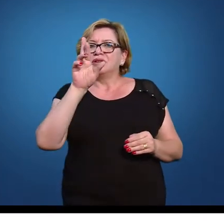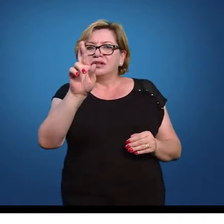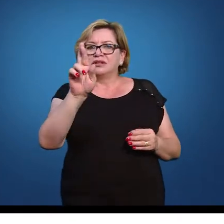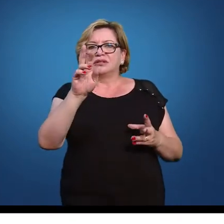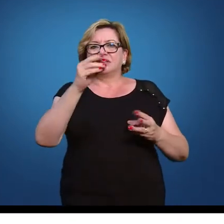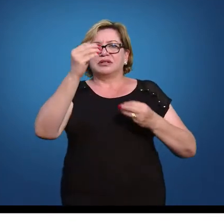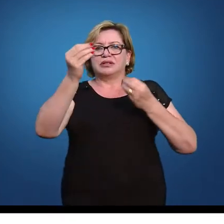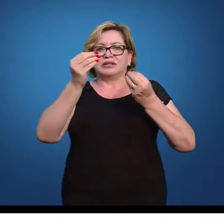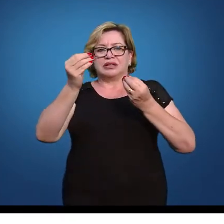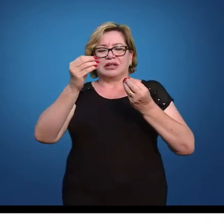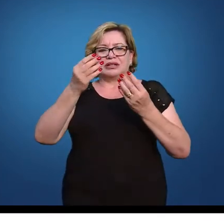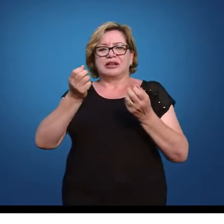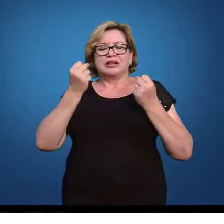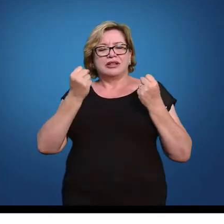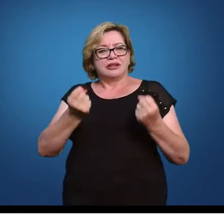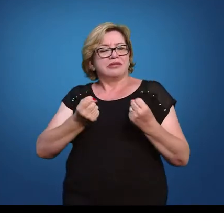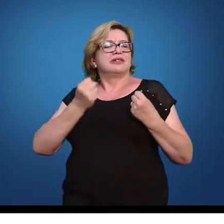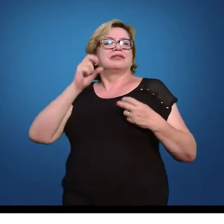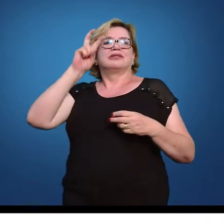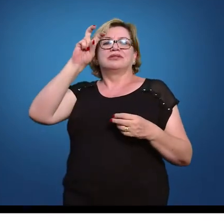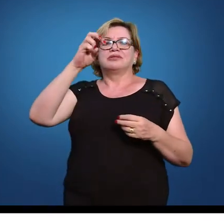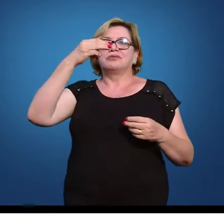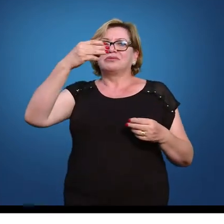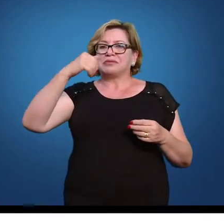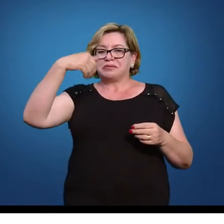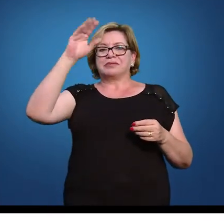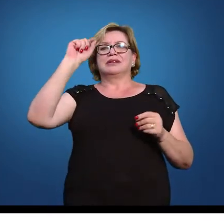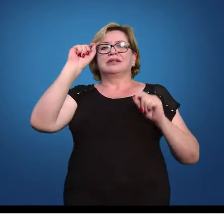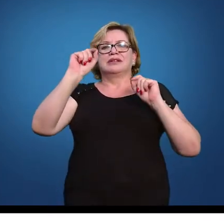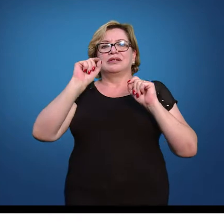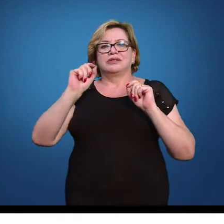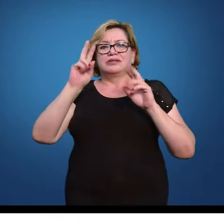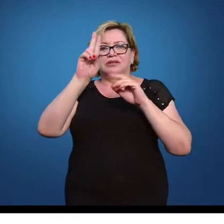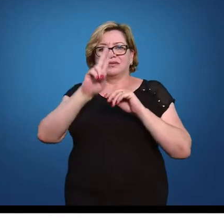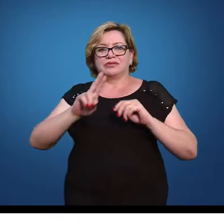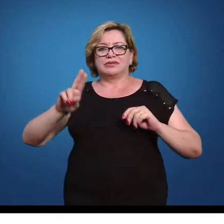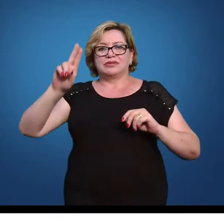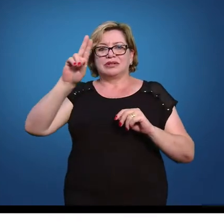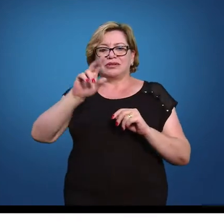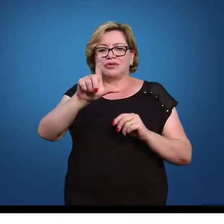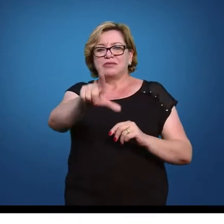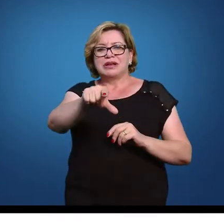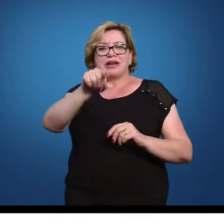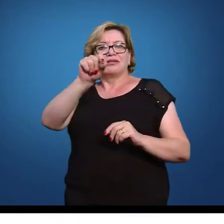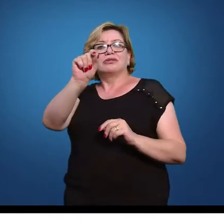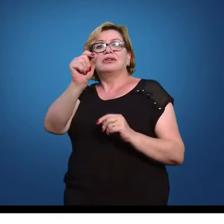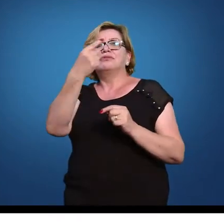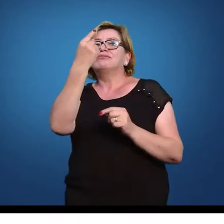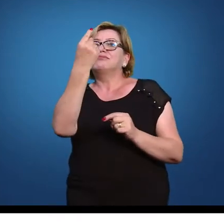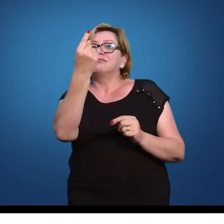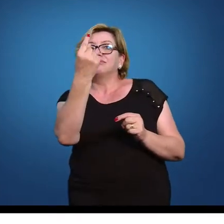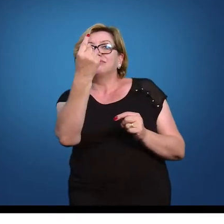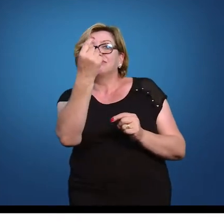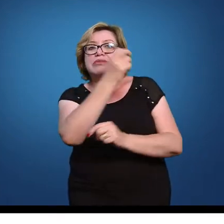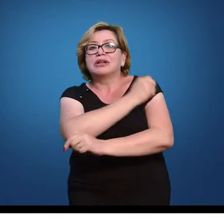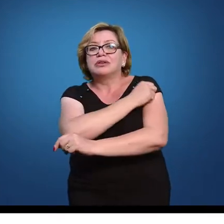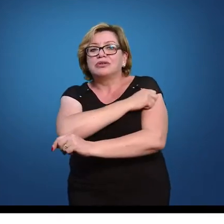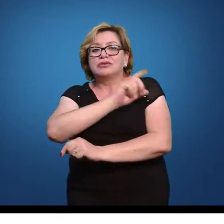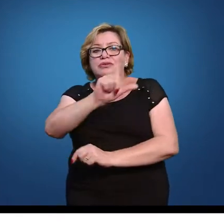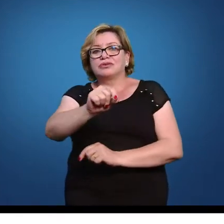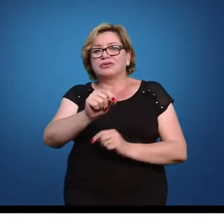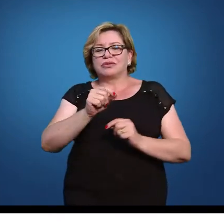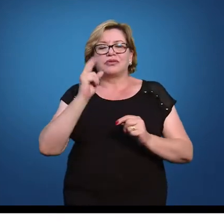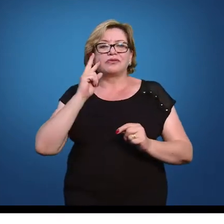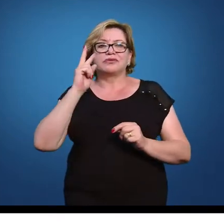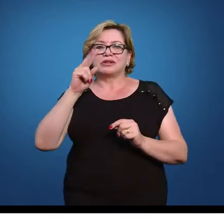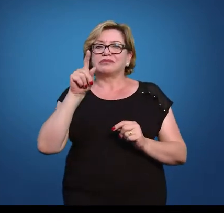peso superior a 53 quilos, estou dizendo que aleatoriamente eu vou tirar um aluno dessa escola, vou pesar ele e o valor que eu encontrar aqui